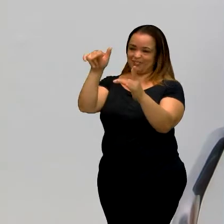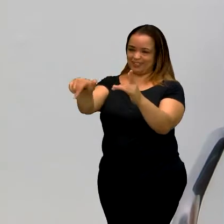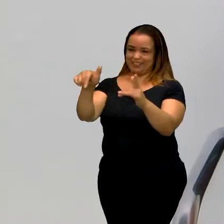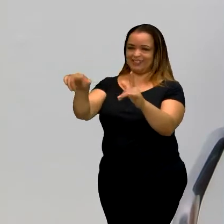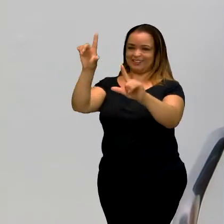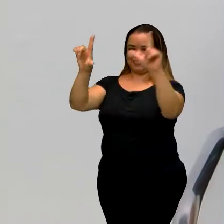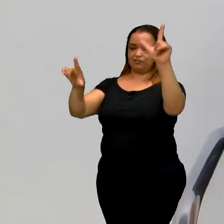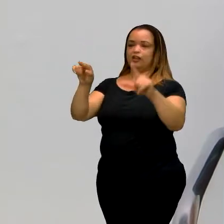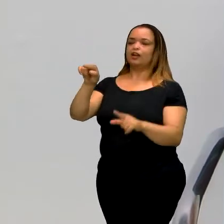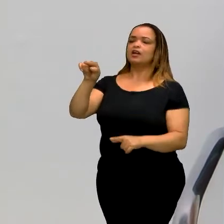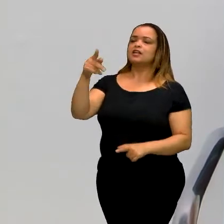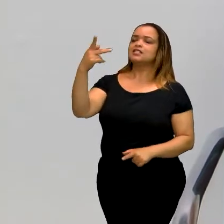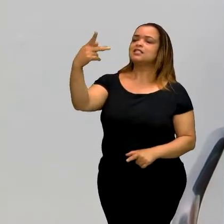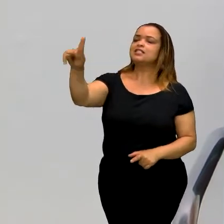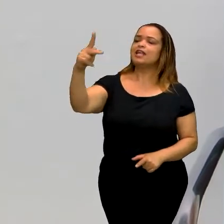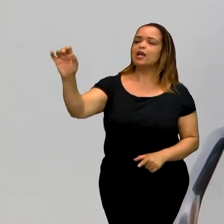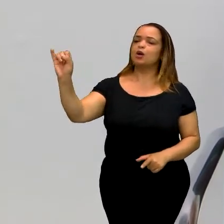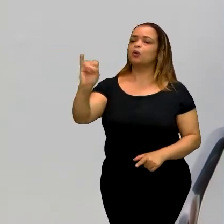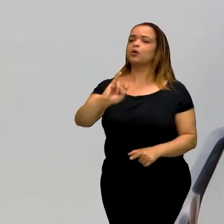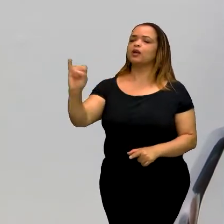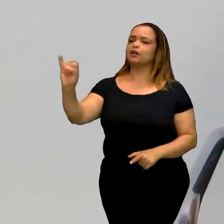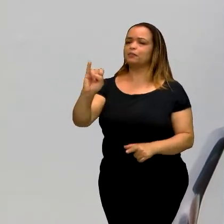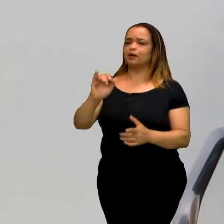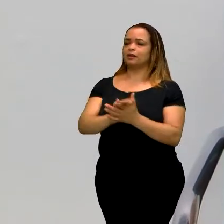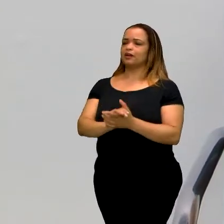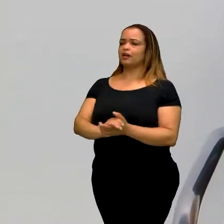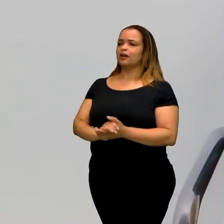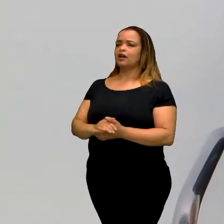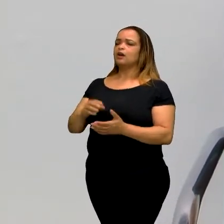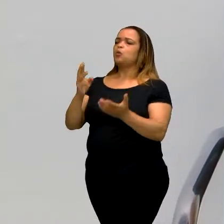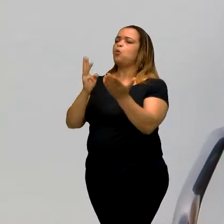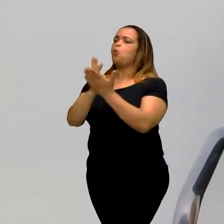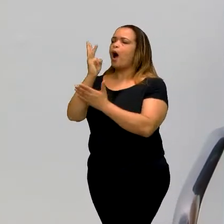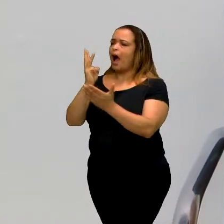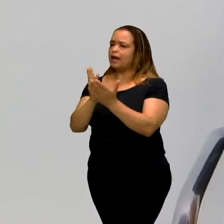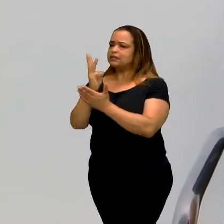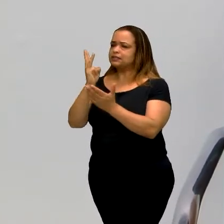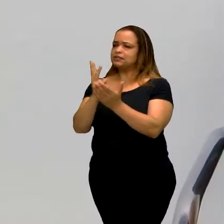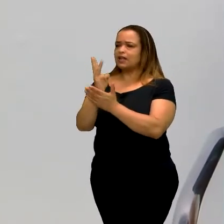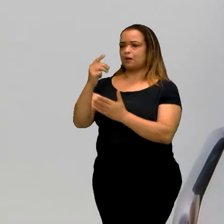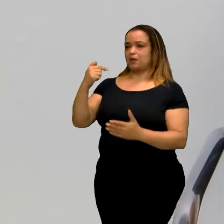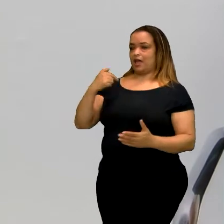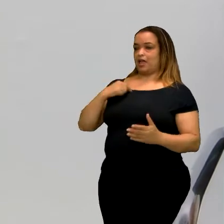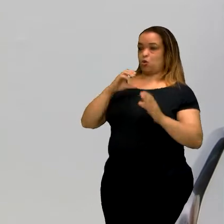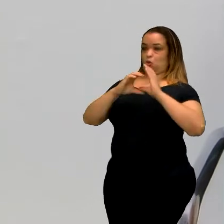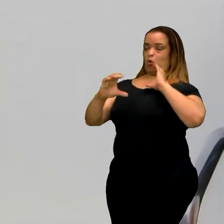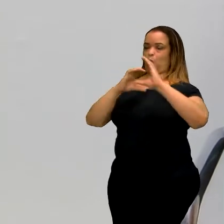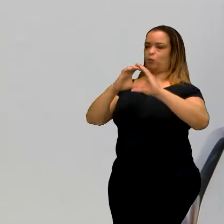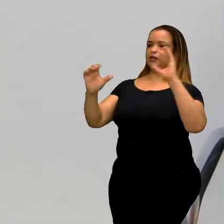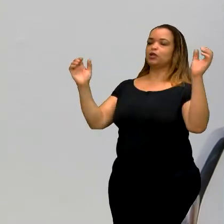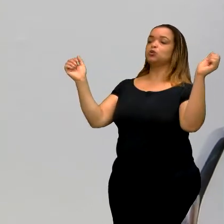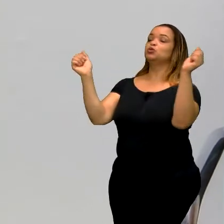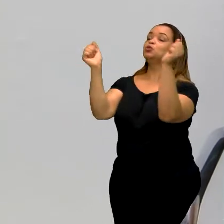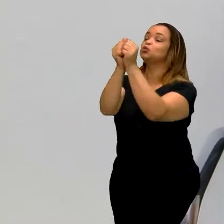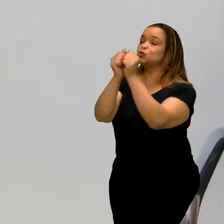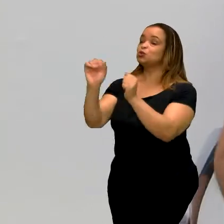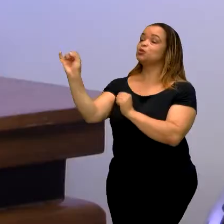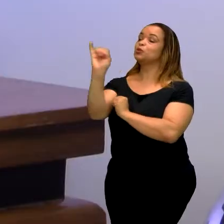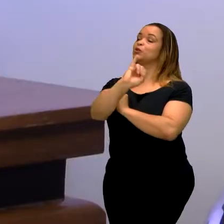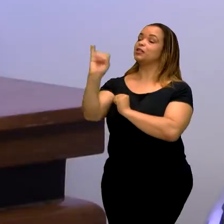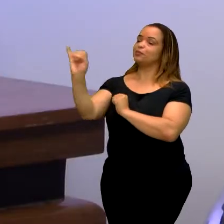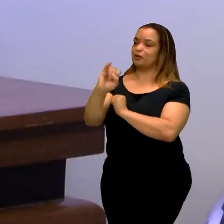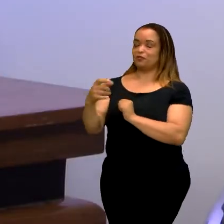falou do seu irmão. Exato. Quando eu falei do WhatsApp, você falou, olha, eu me comunico. Como é que é que você faz com o seu irmão?